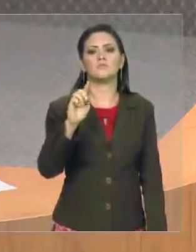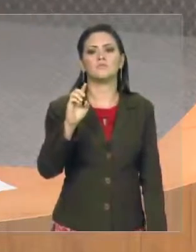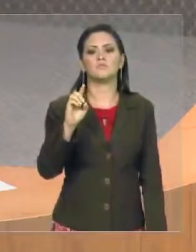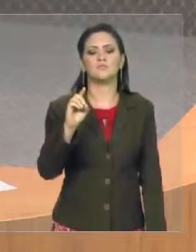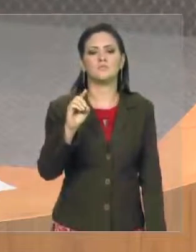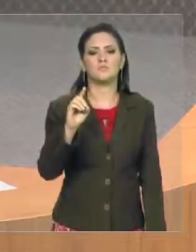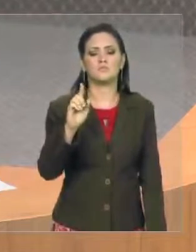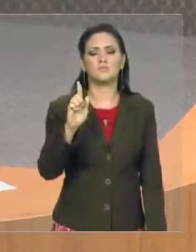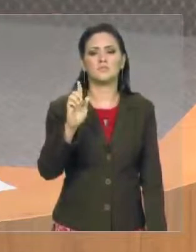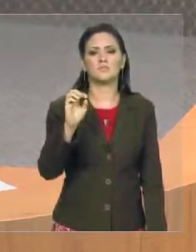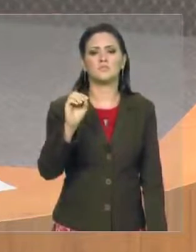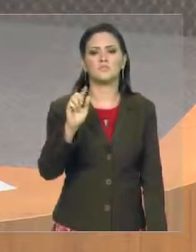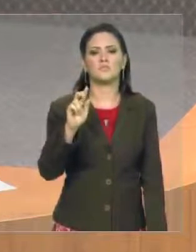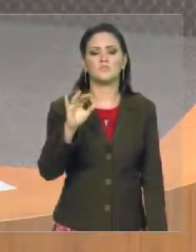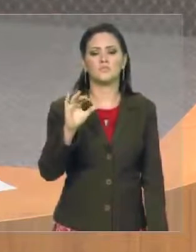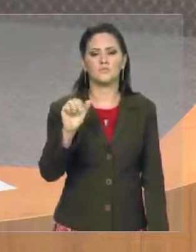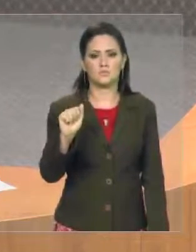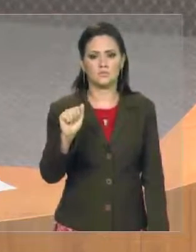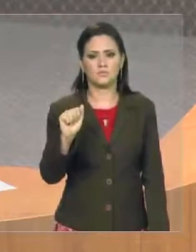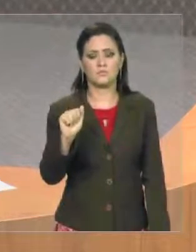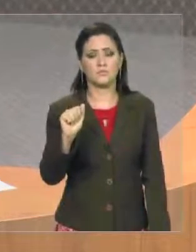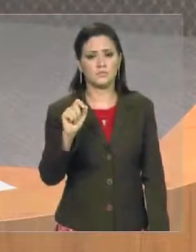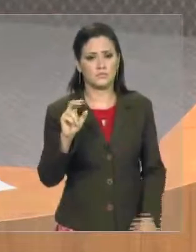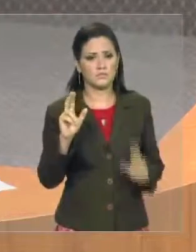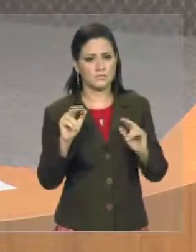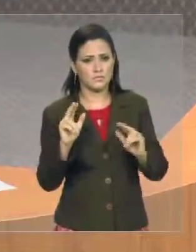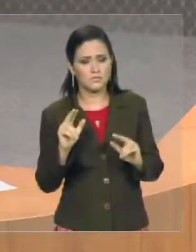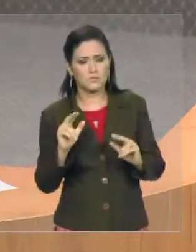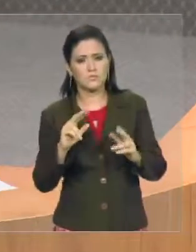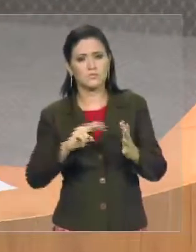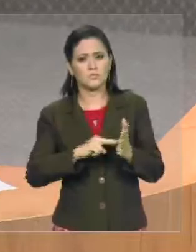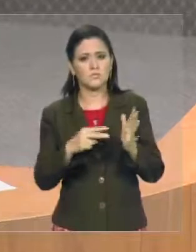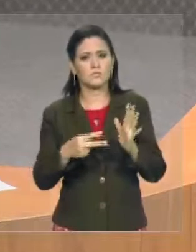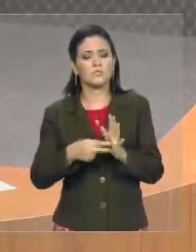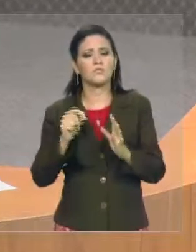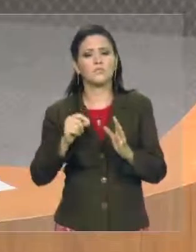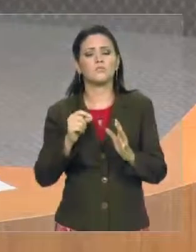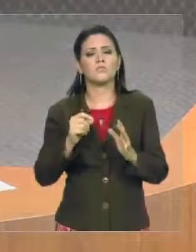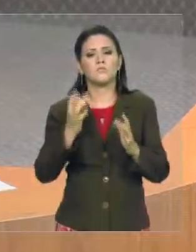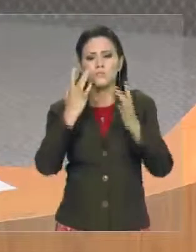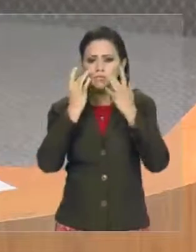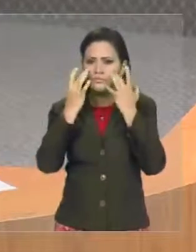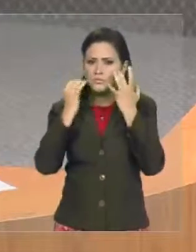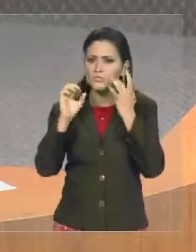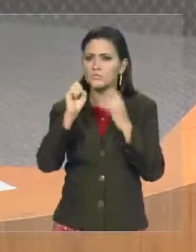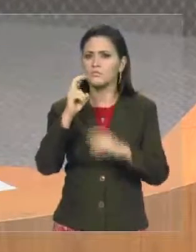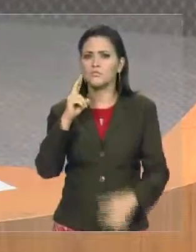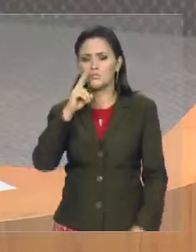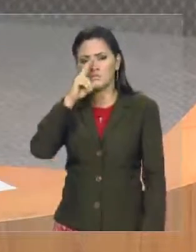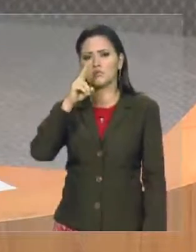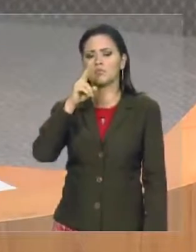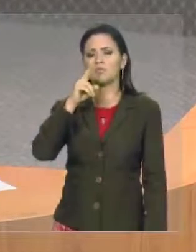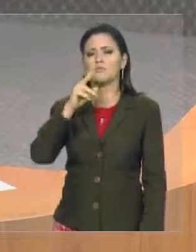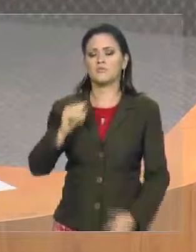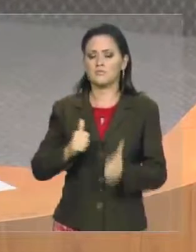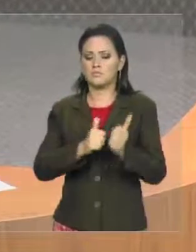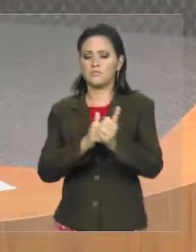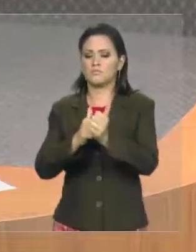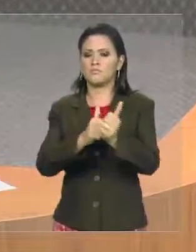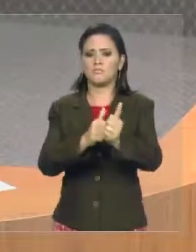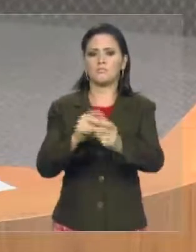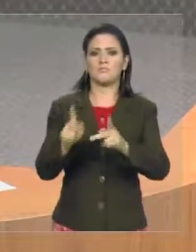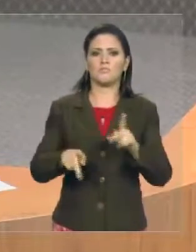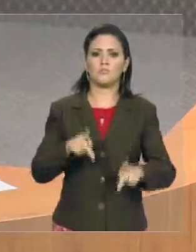Demagogia é um termo de origem grega que significa arte ou poder de conduzir o povo. É uma forma de